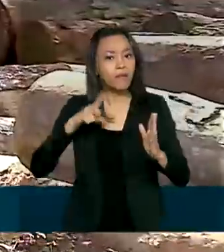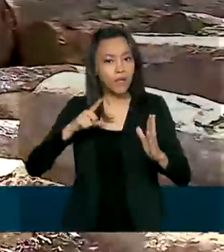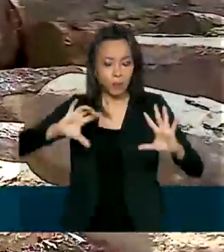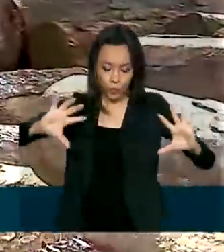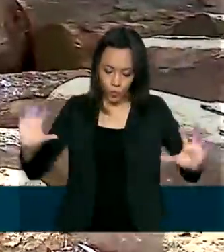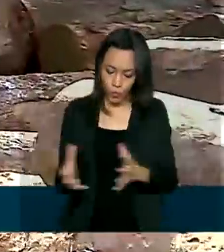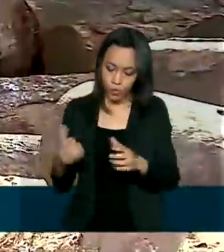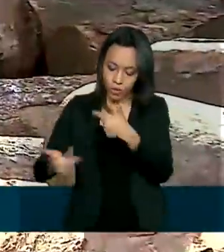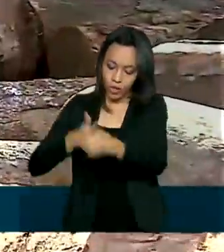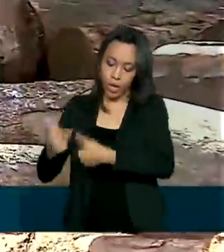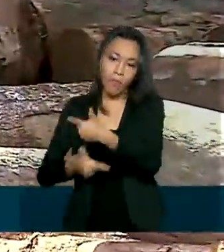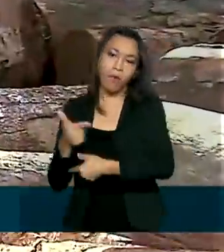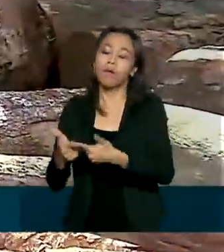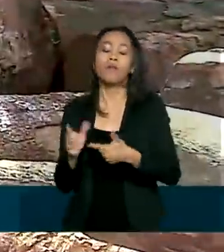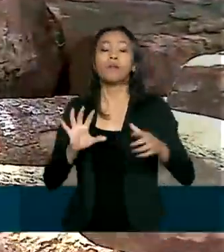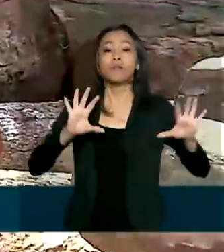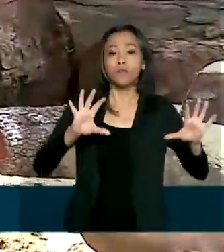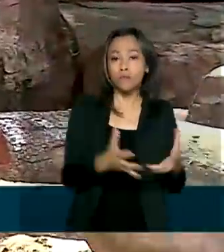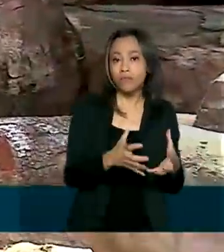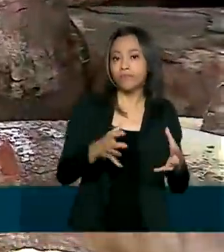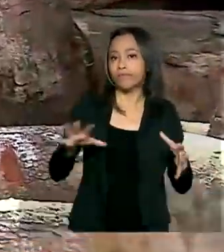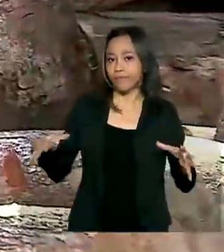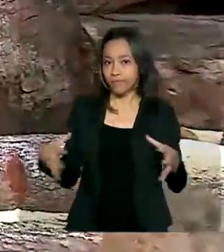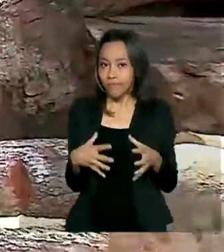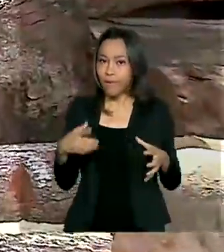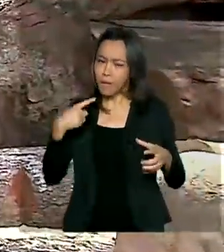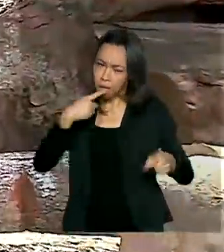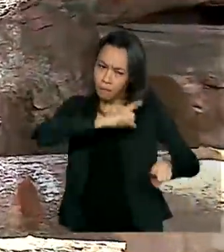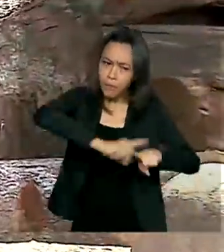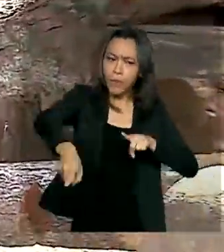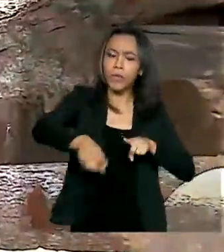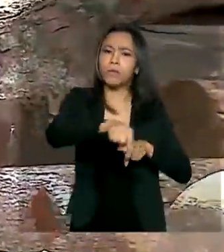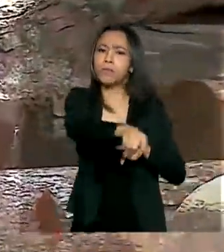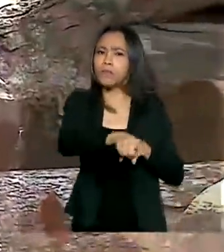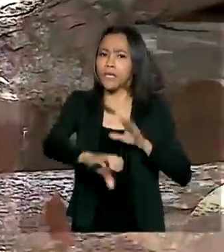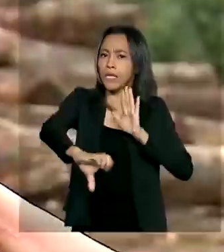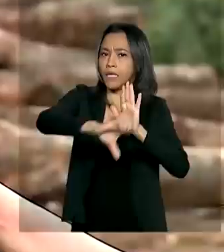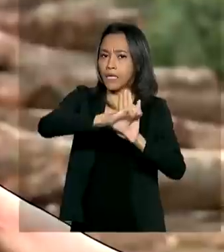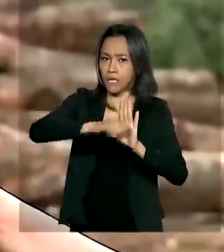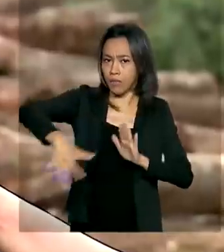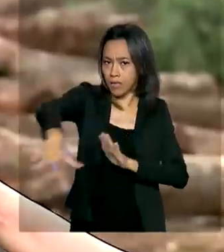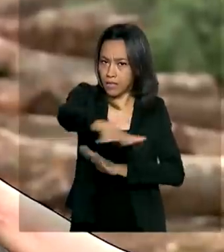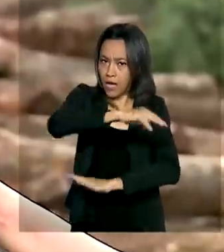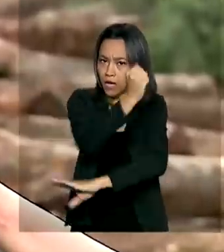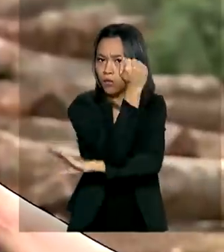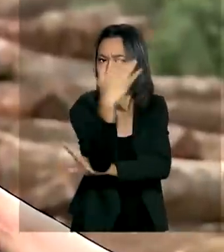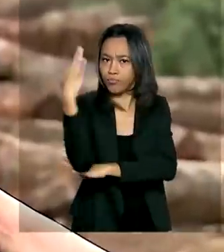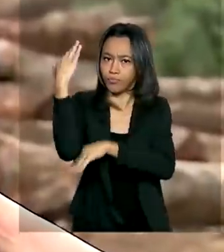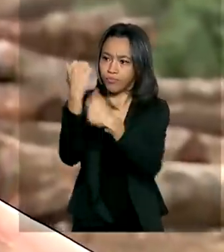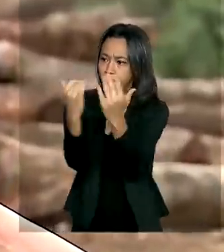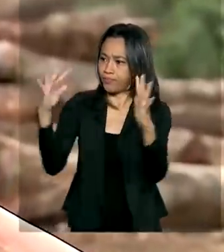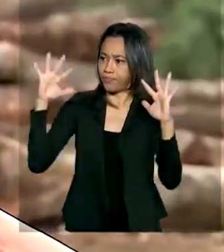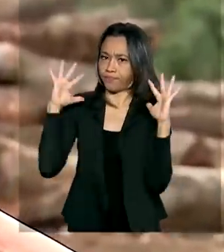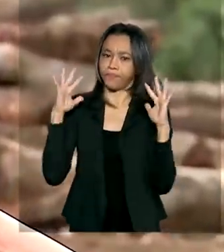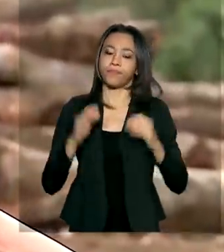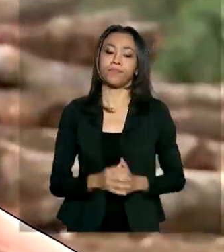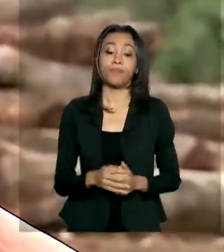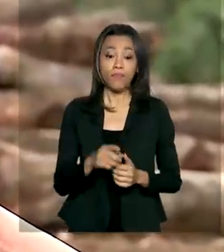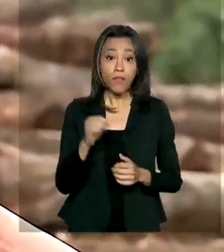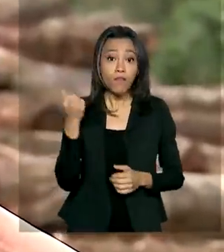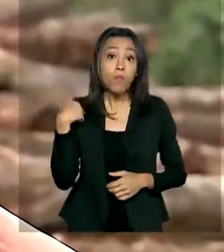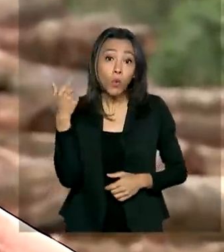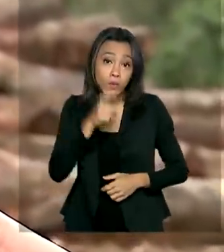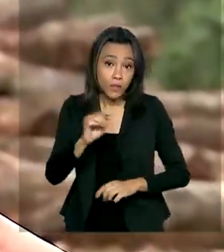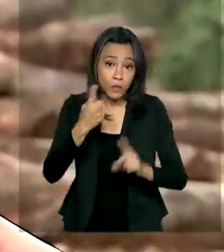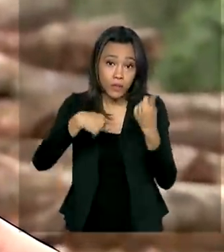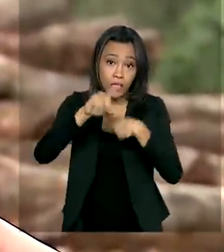entre Forças Armadas e órgãos de proteção ambiental para coibir crimes no meio ambiente. Essa superação só vai ter sucesso se